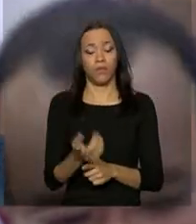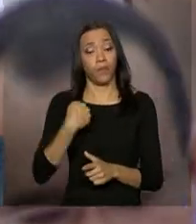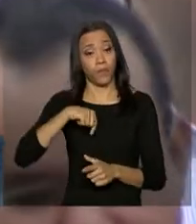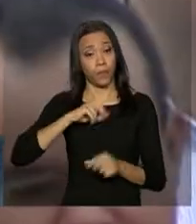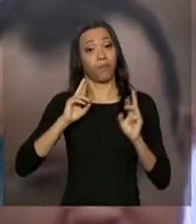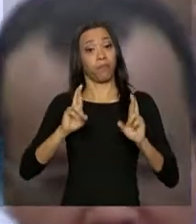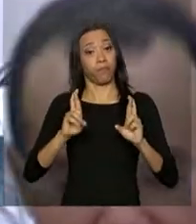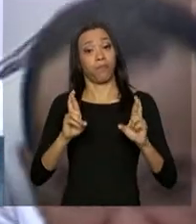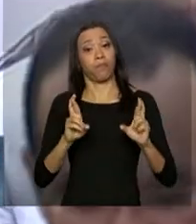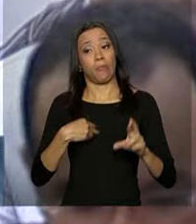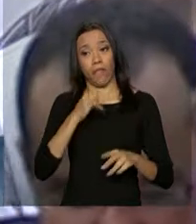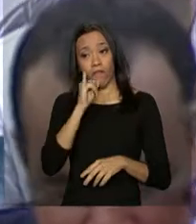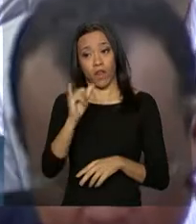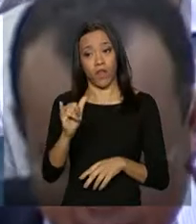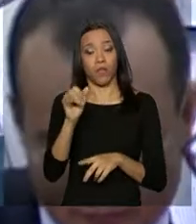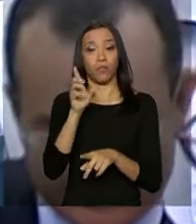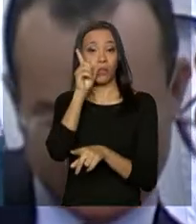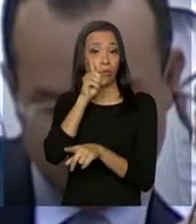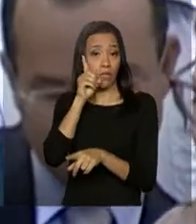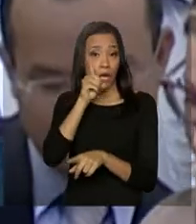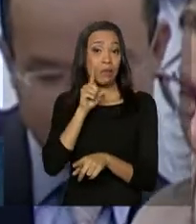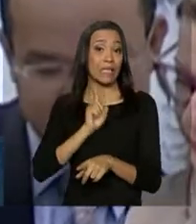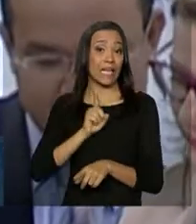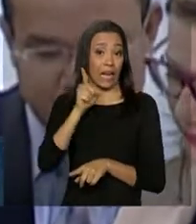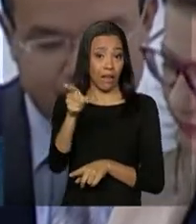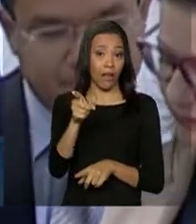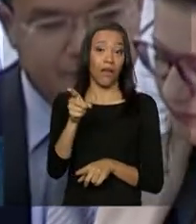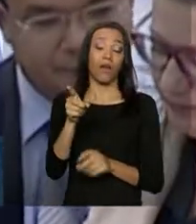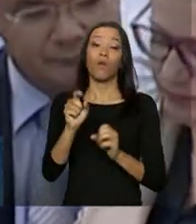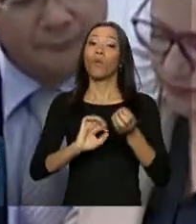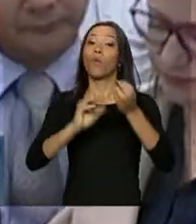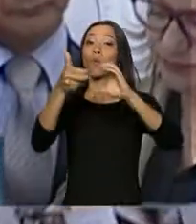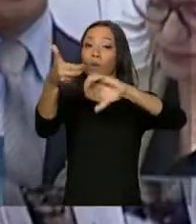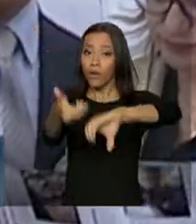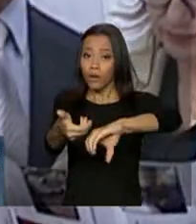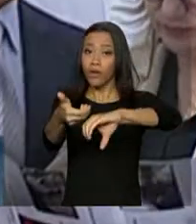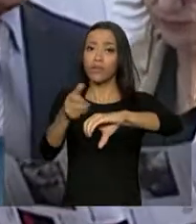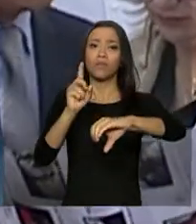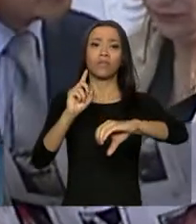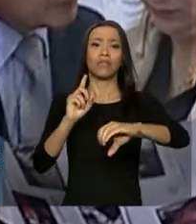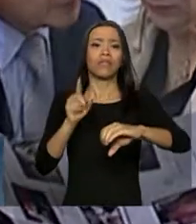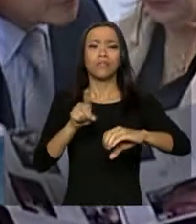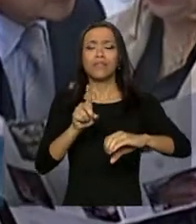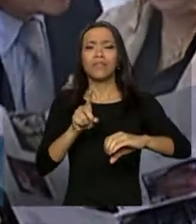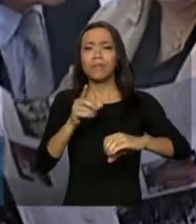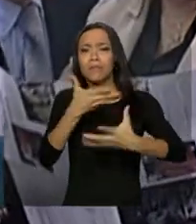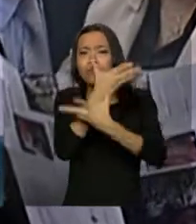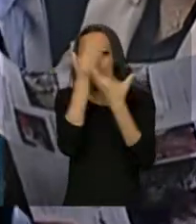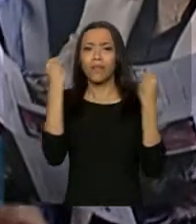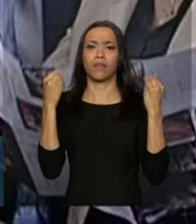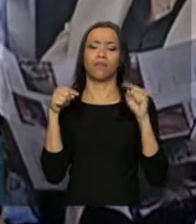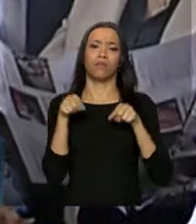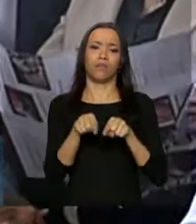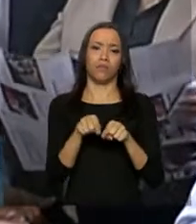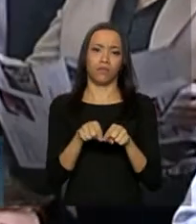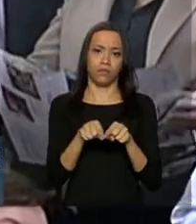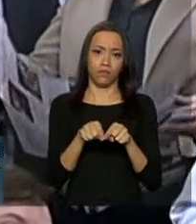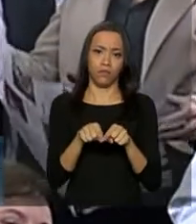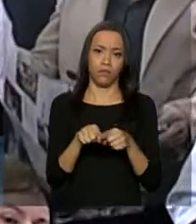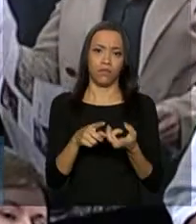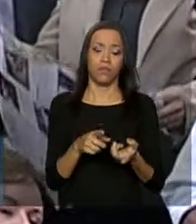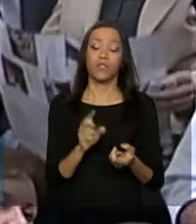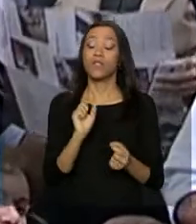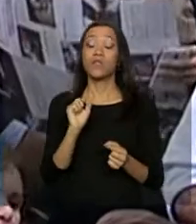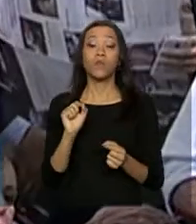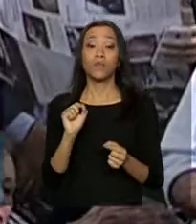deputado, que o Congresso Nacional não desvirtue esse conceito. Sob pena